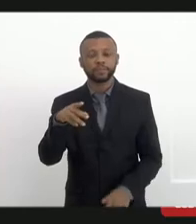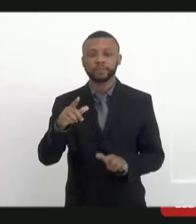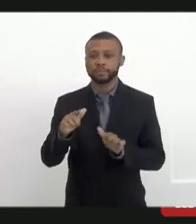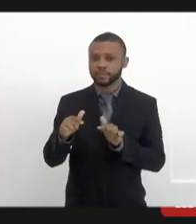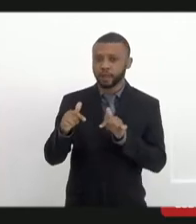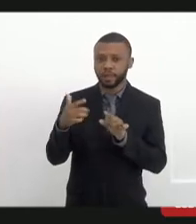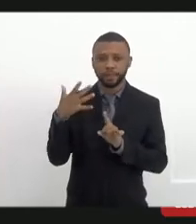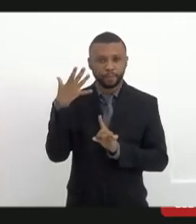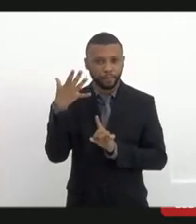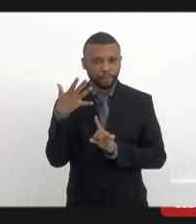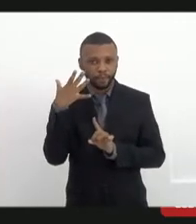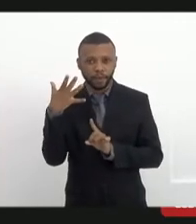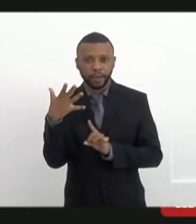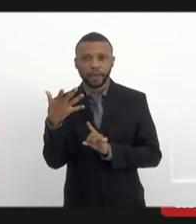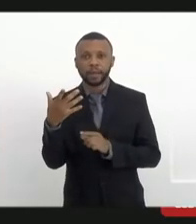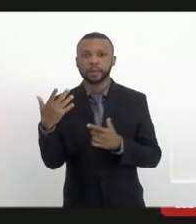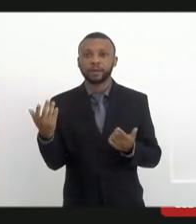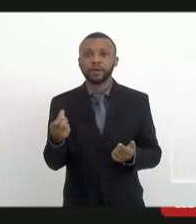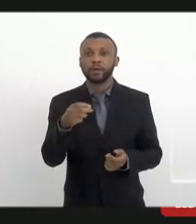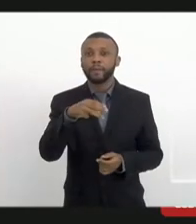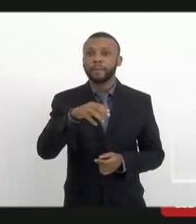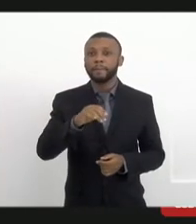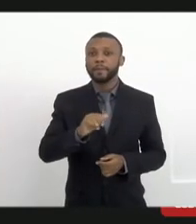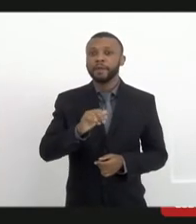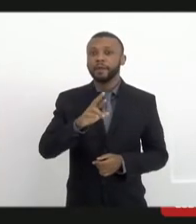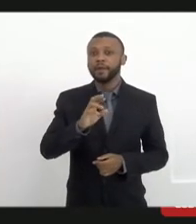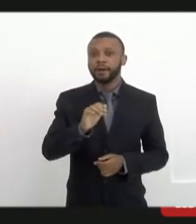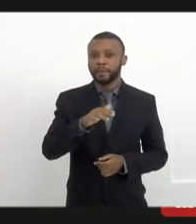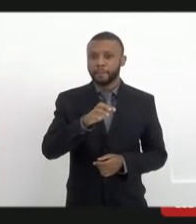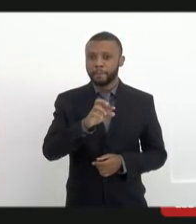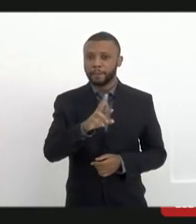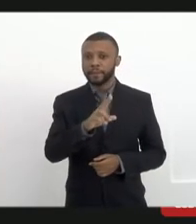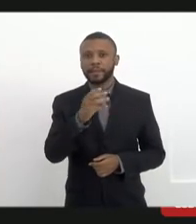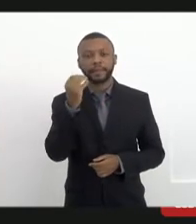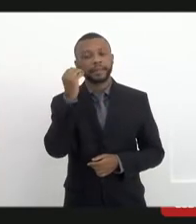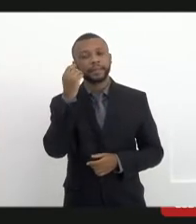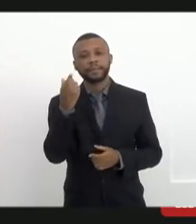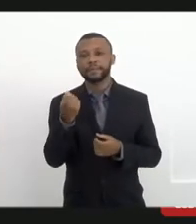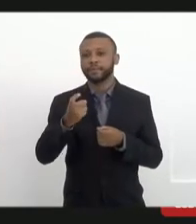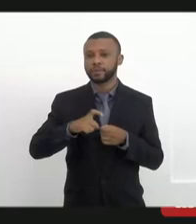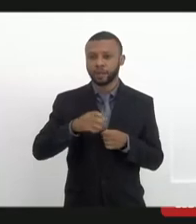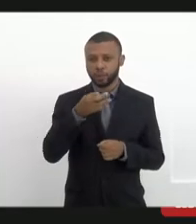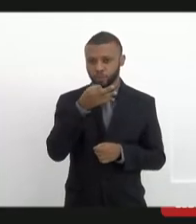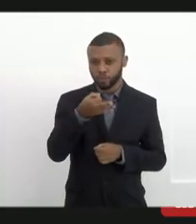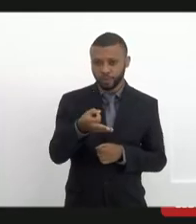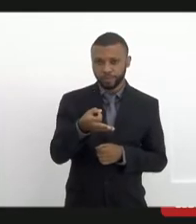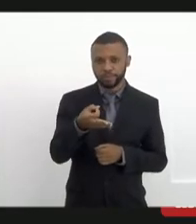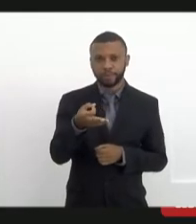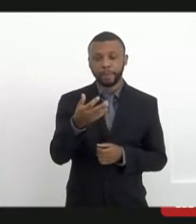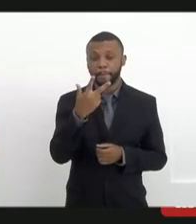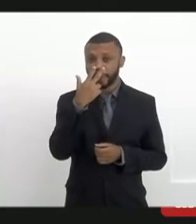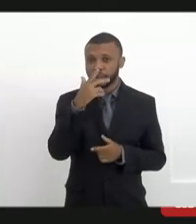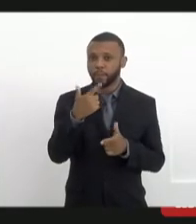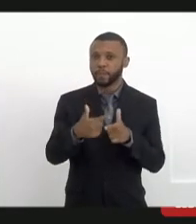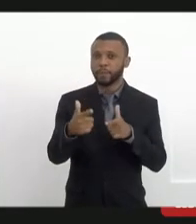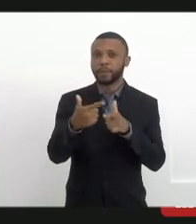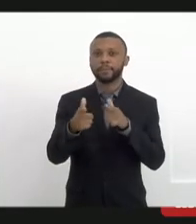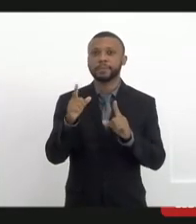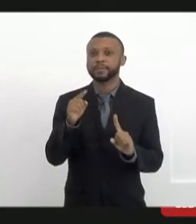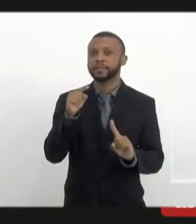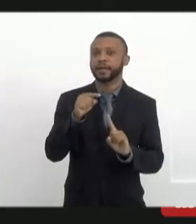enquanto o Miramar tenta retomar o som, porque de fato parece ser algum problema direto no dispositivo dele,